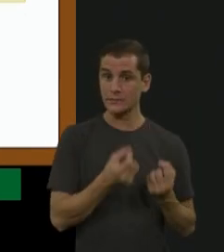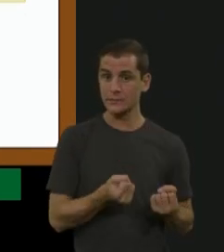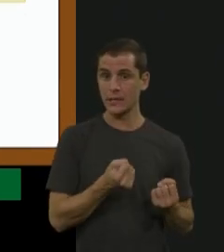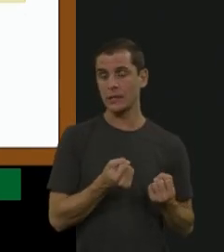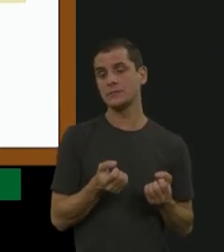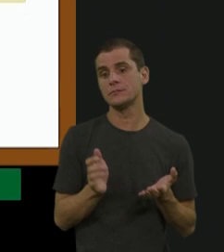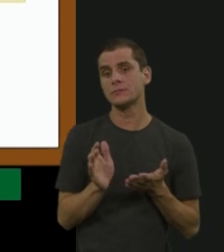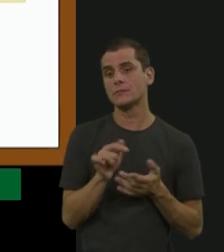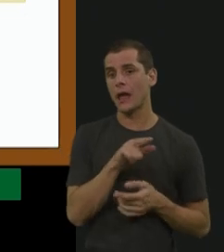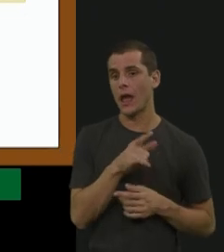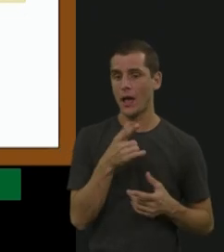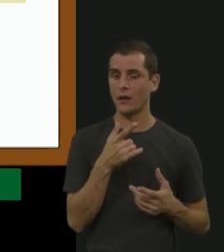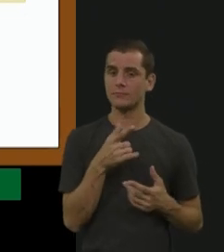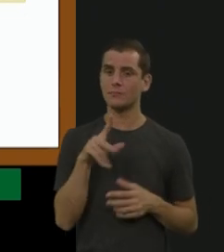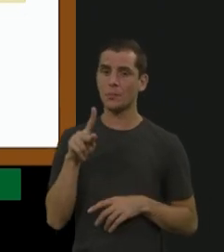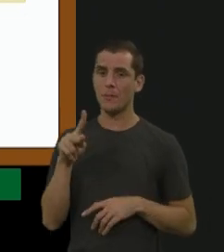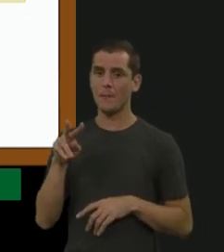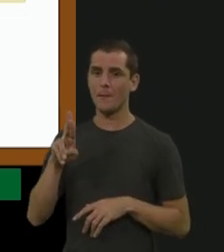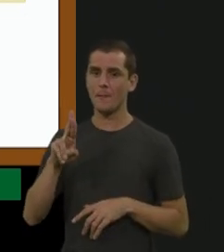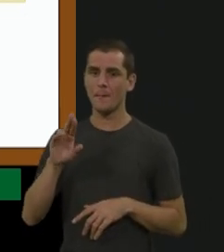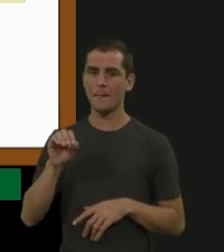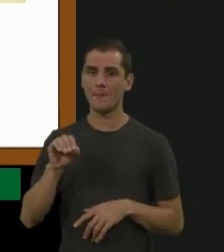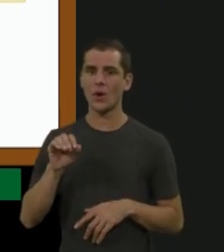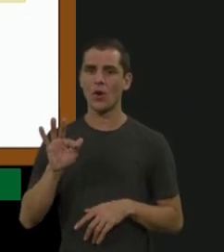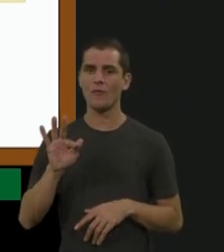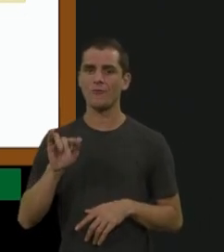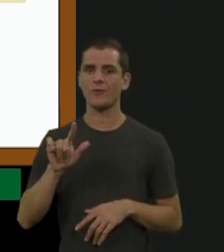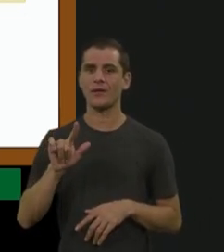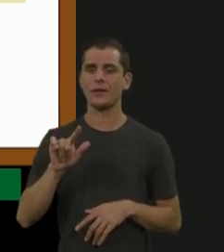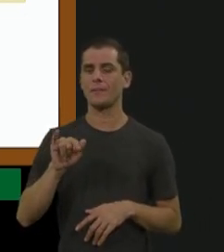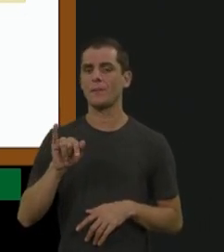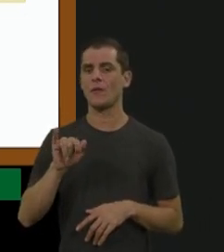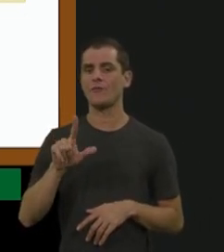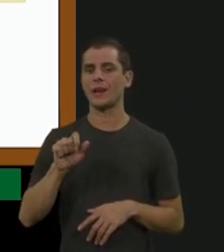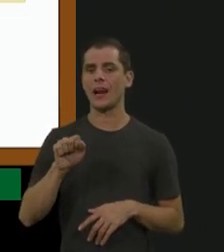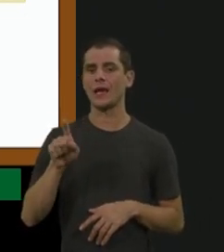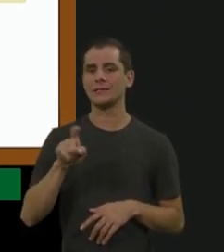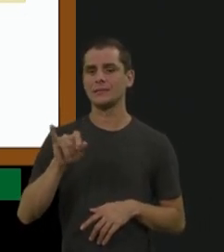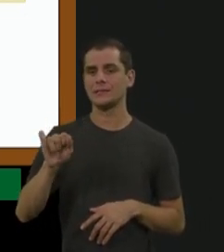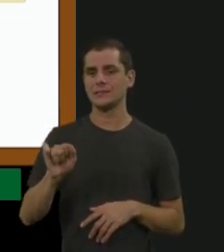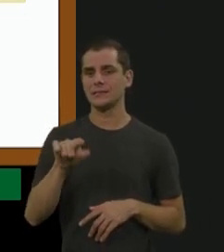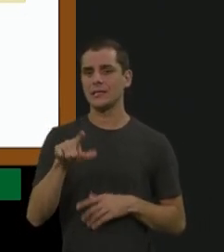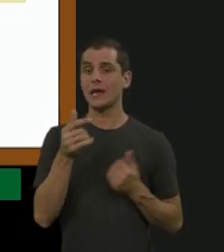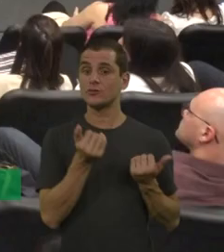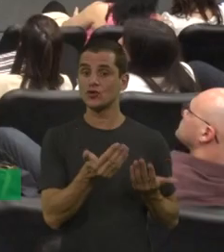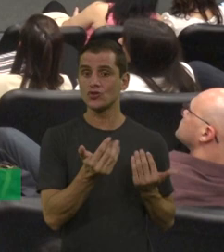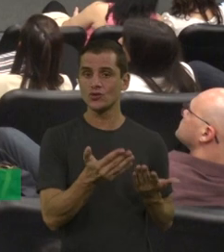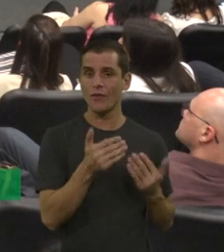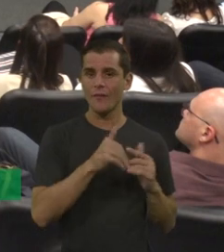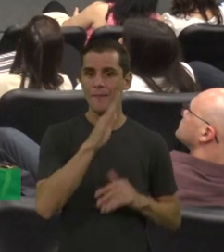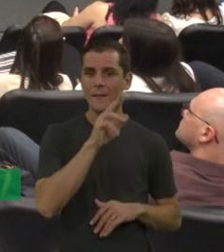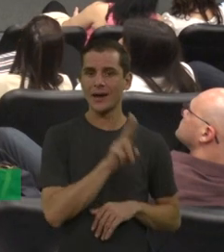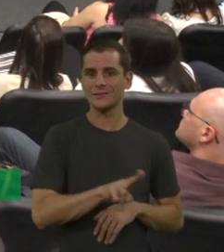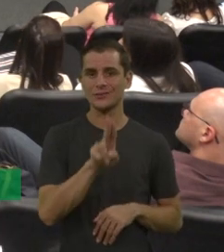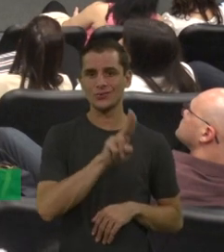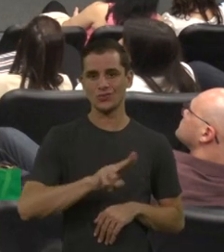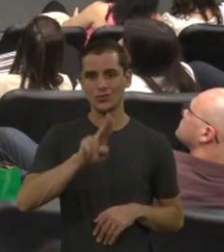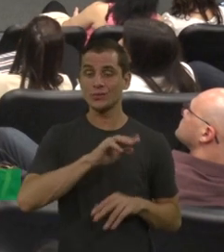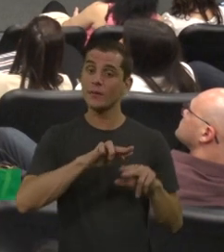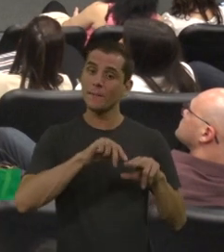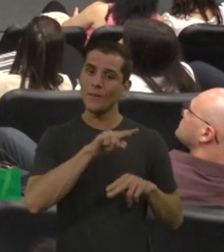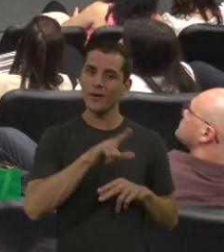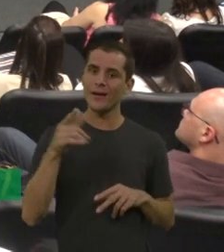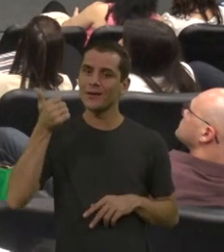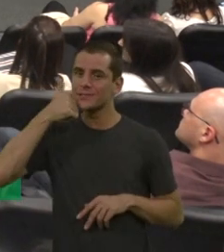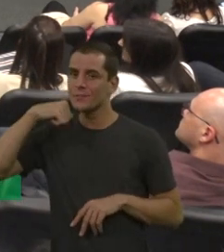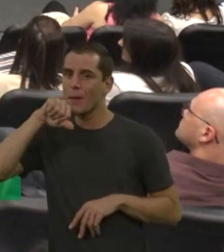a profilaxia, porque a mãe está sempre em cima, em geral, os pais. A gente vê as cadernetas todas preenchidas certinho, e alguns